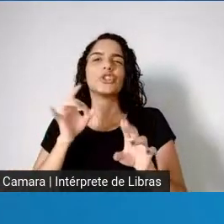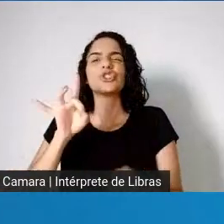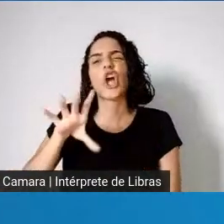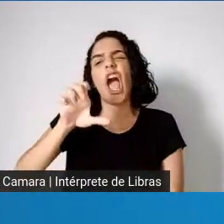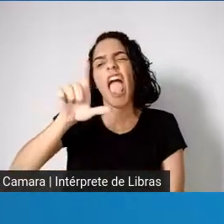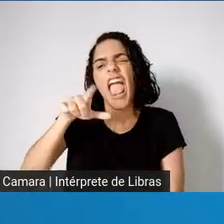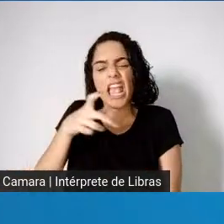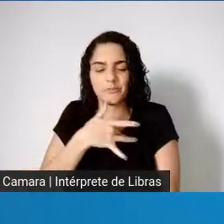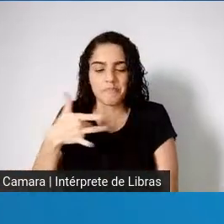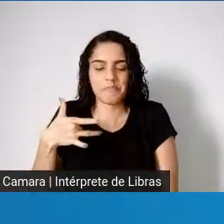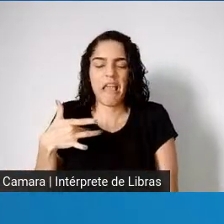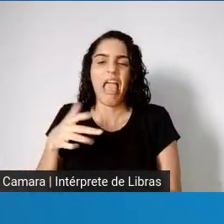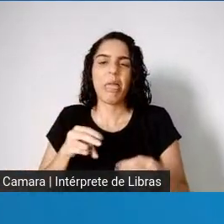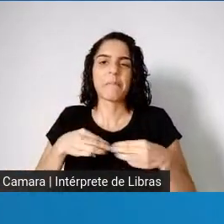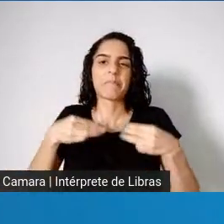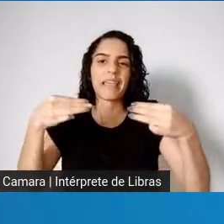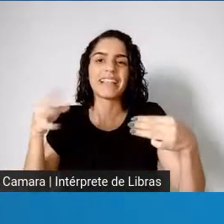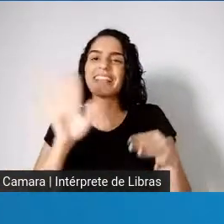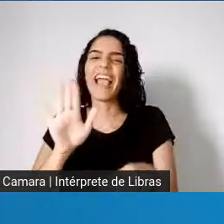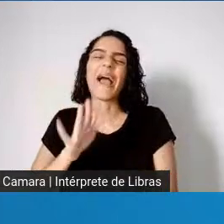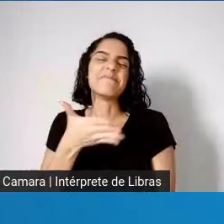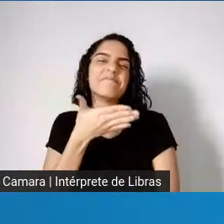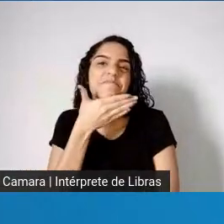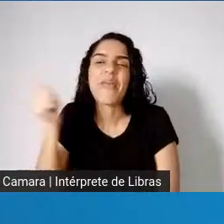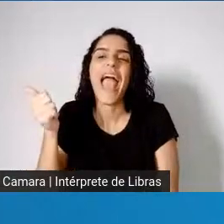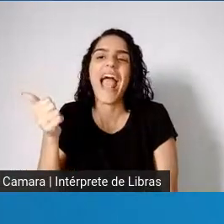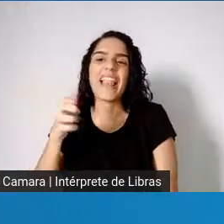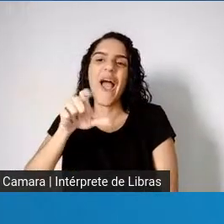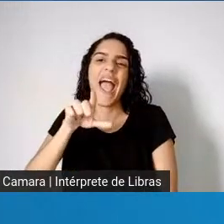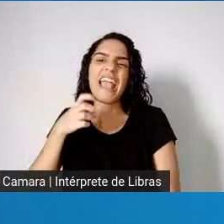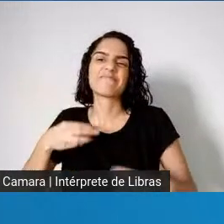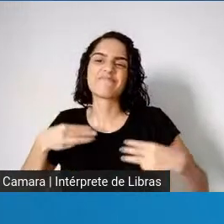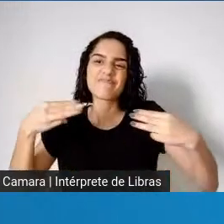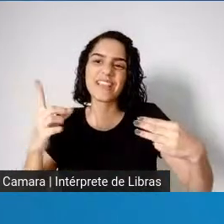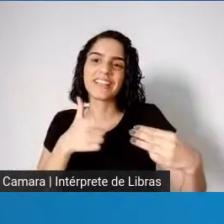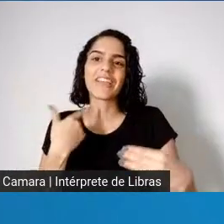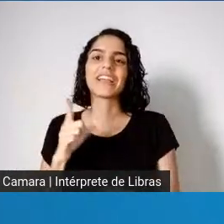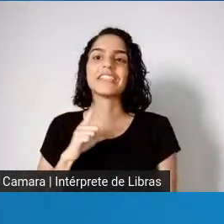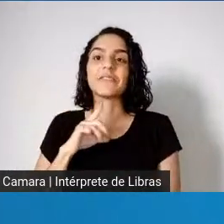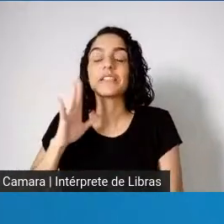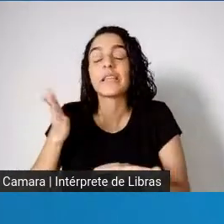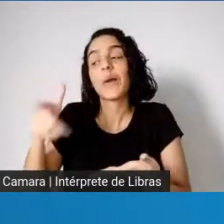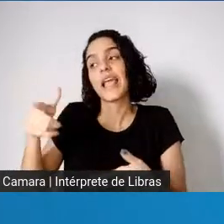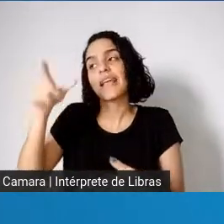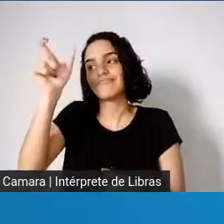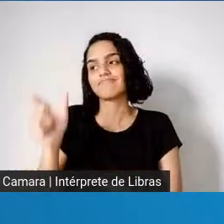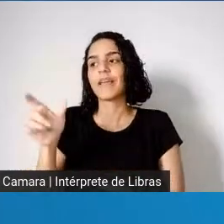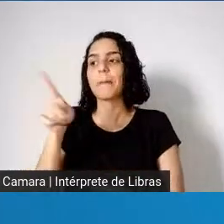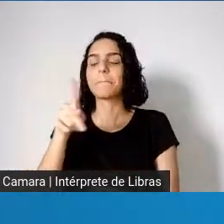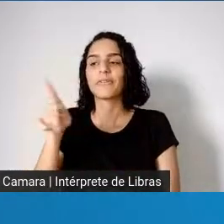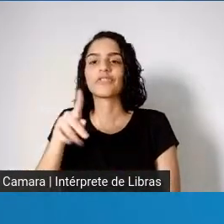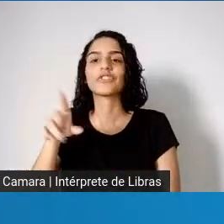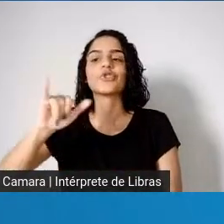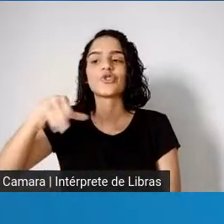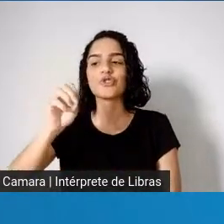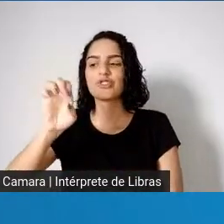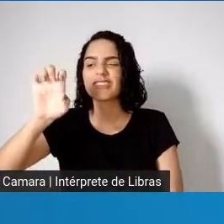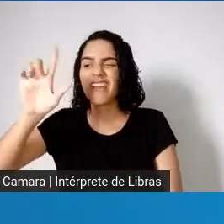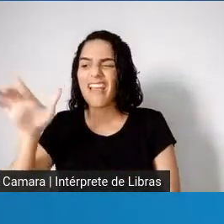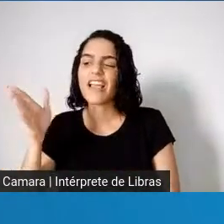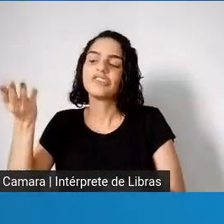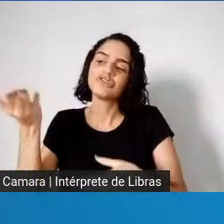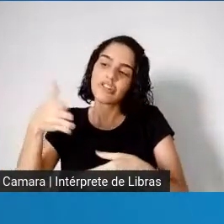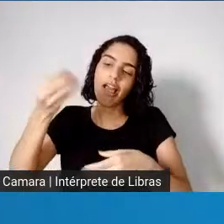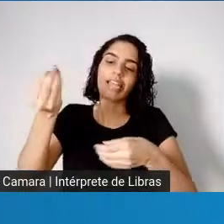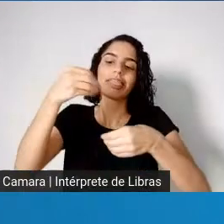tivemos. Então, isso já é alguma coisa, assim, que está institucionalizada na UFRJ, é assim que é, então, isso já